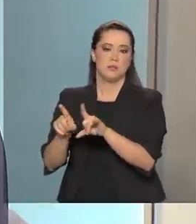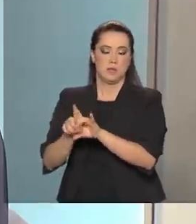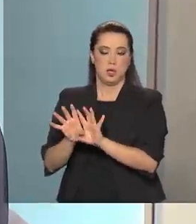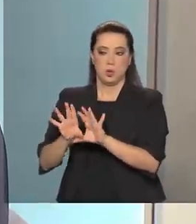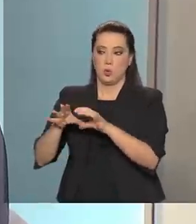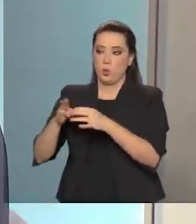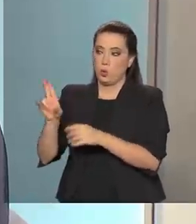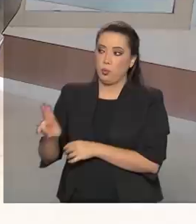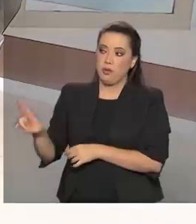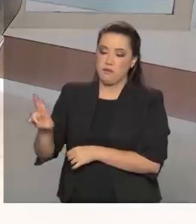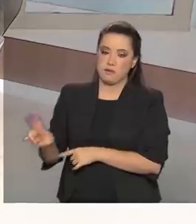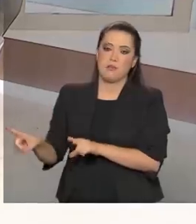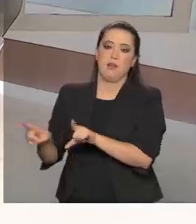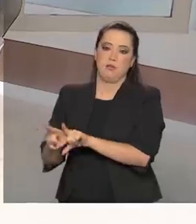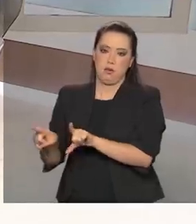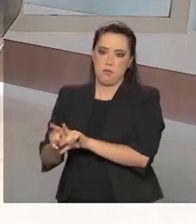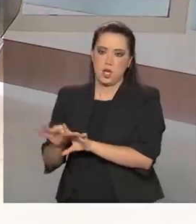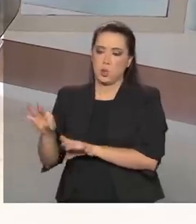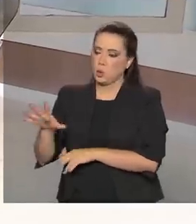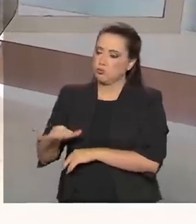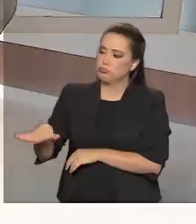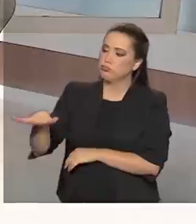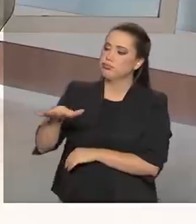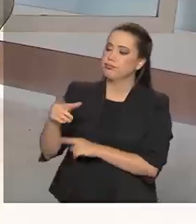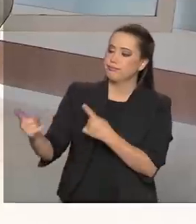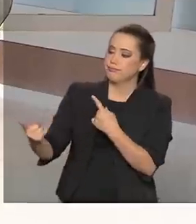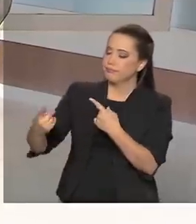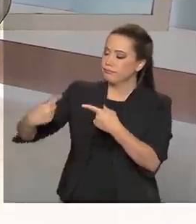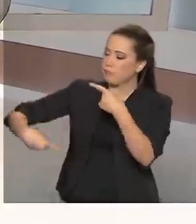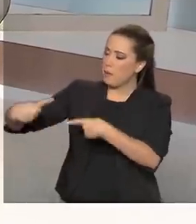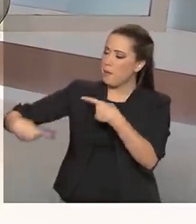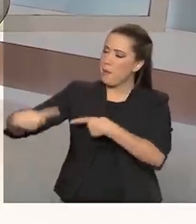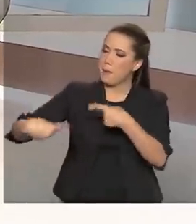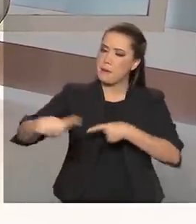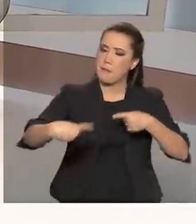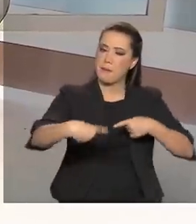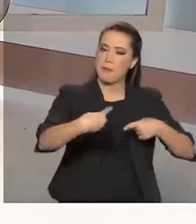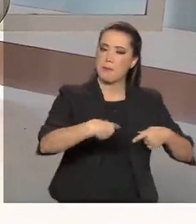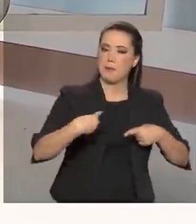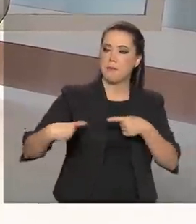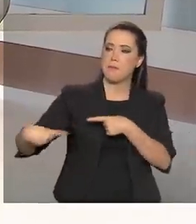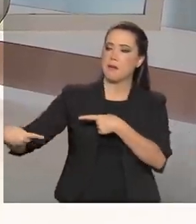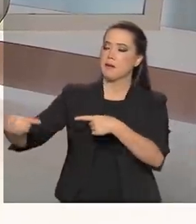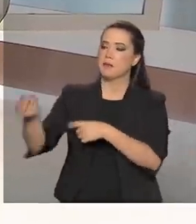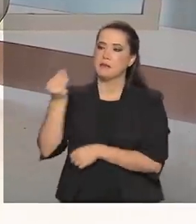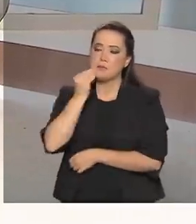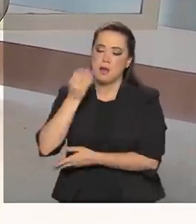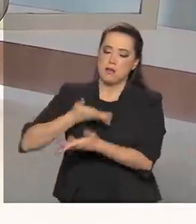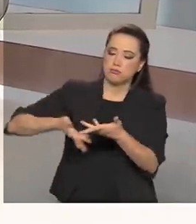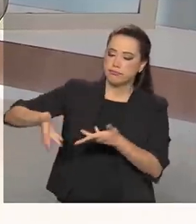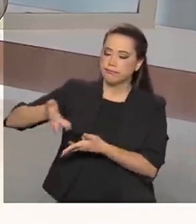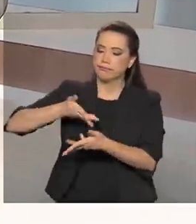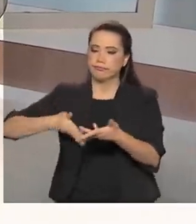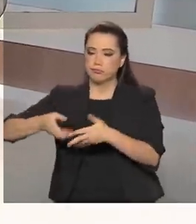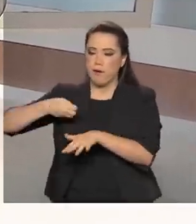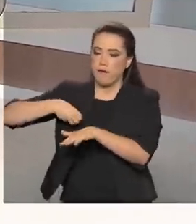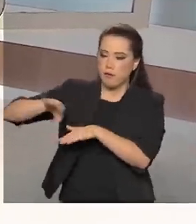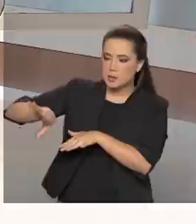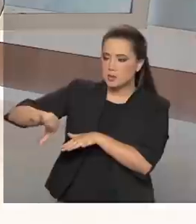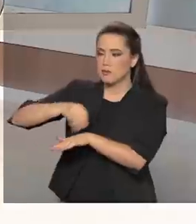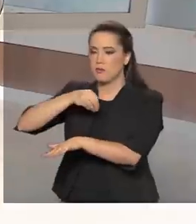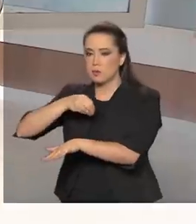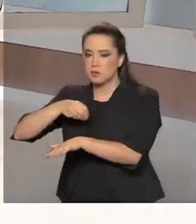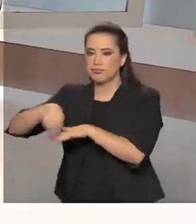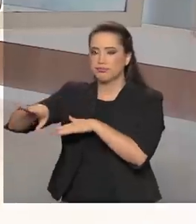acadêmico, todos trocaram bastante experiências, bastante informações para